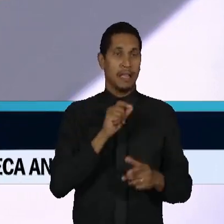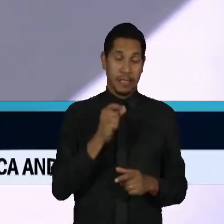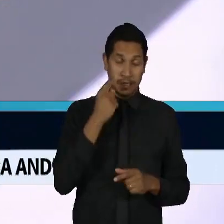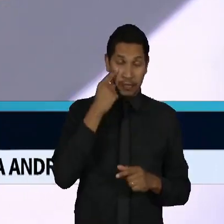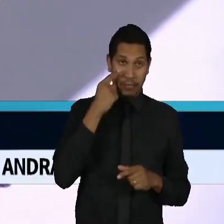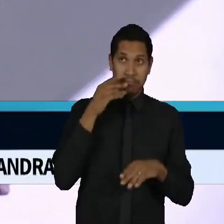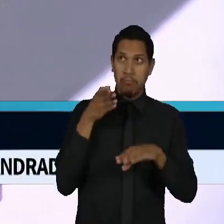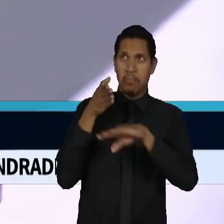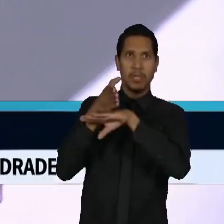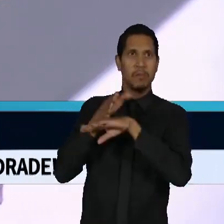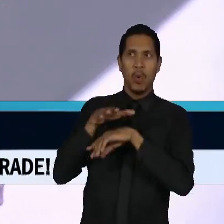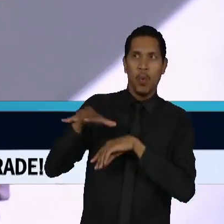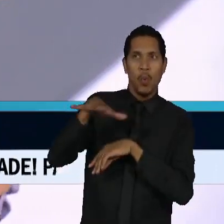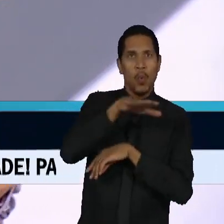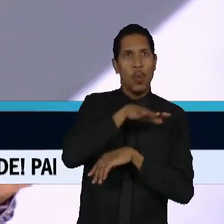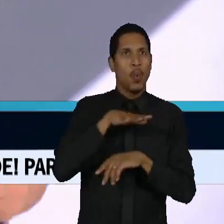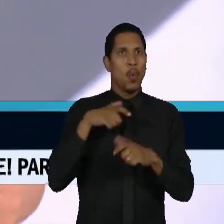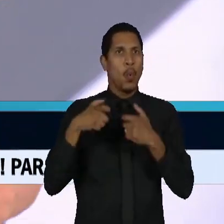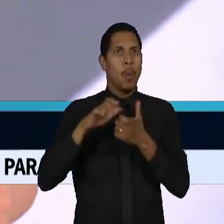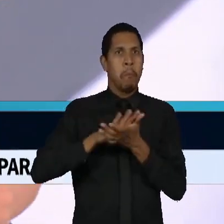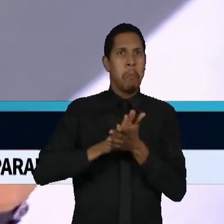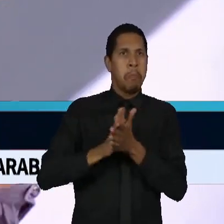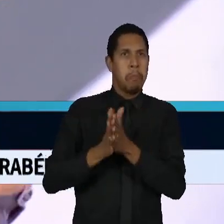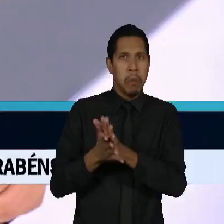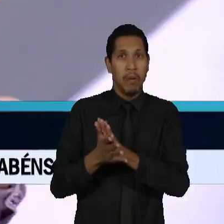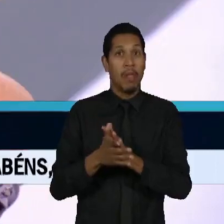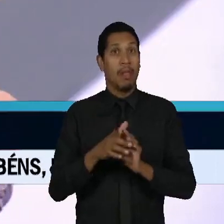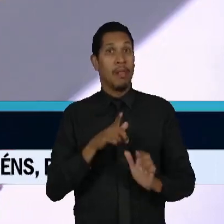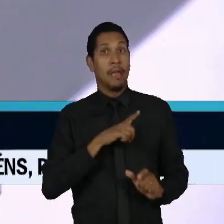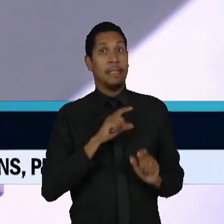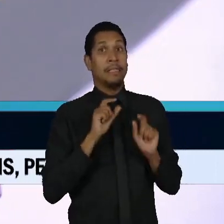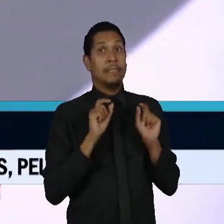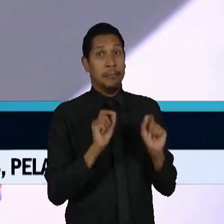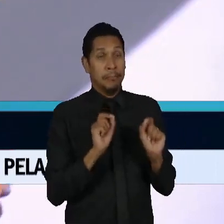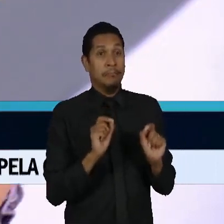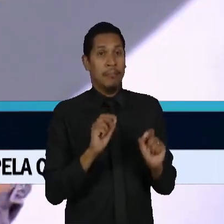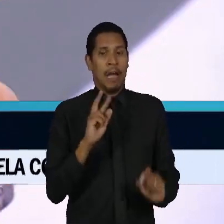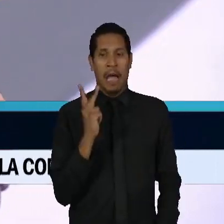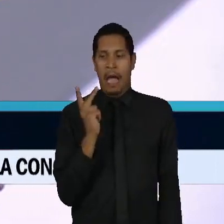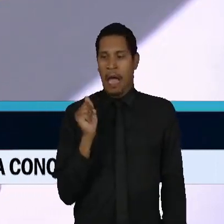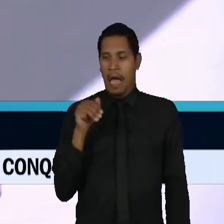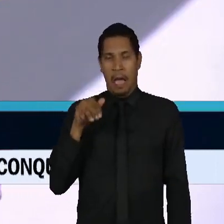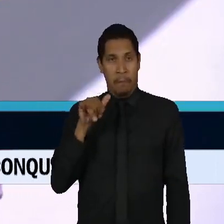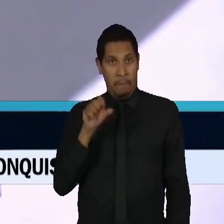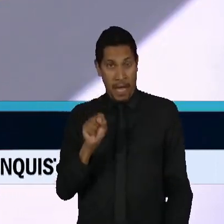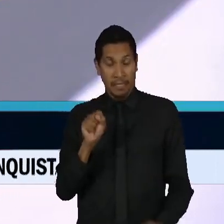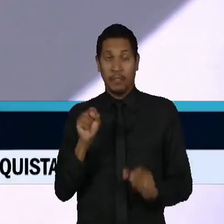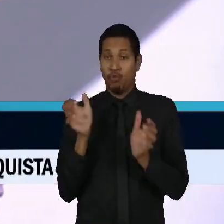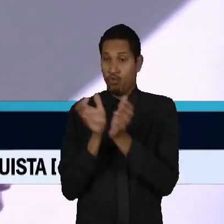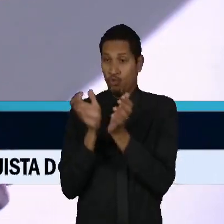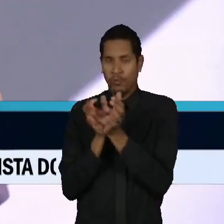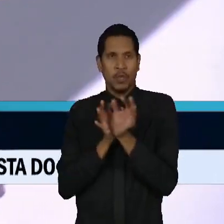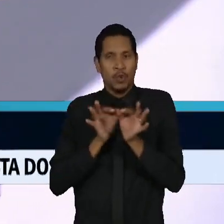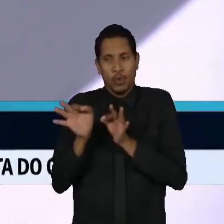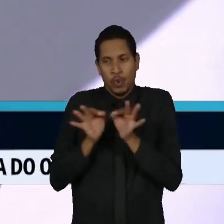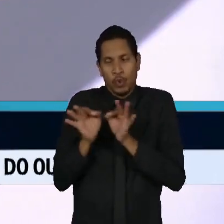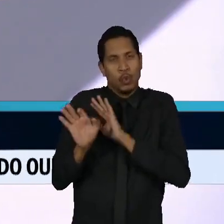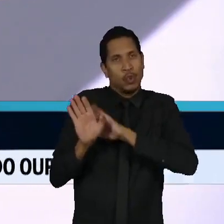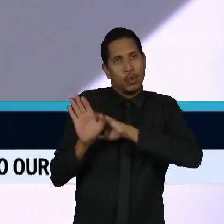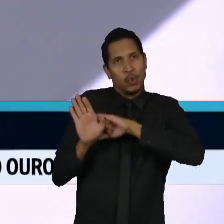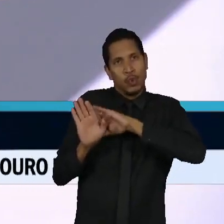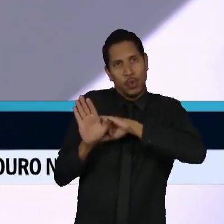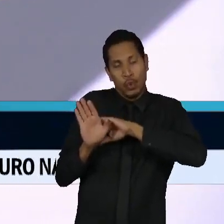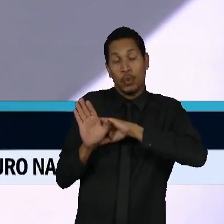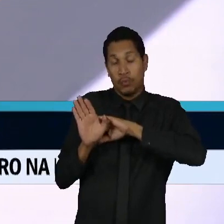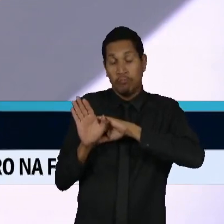participou. Então, a forma como o Hamas também se organizou, e